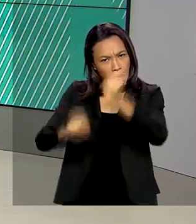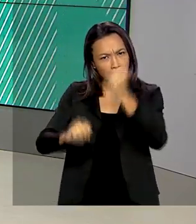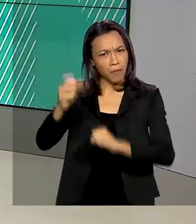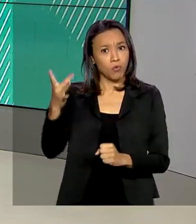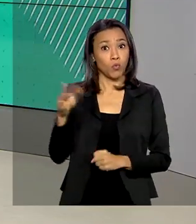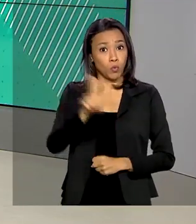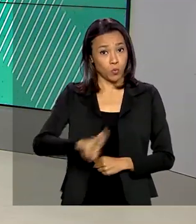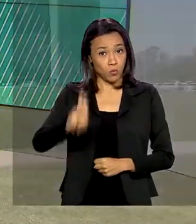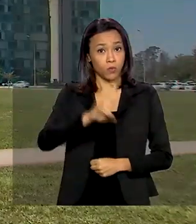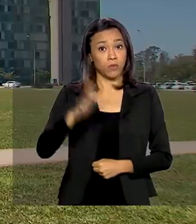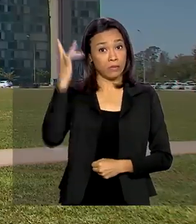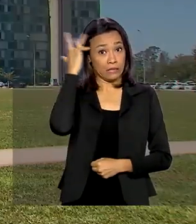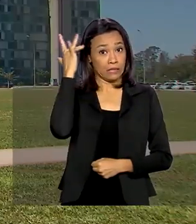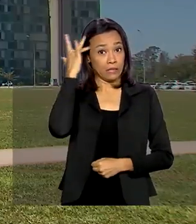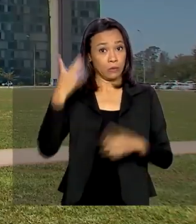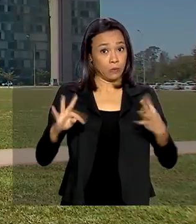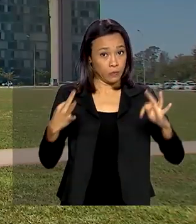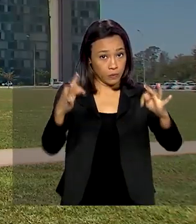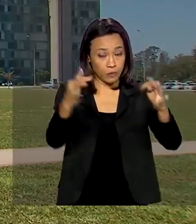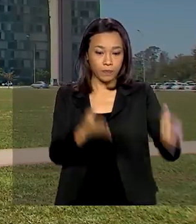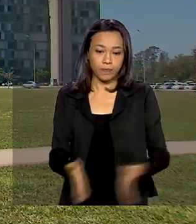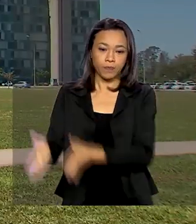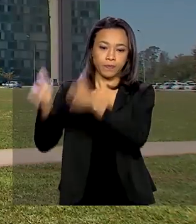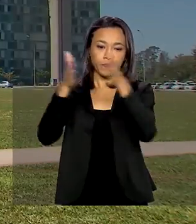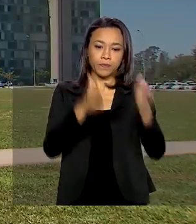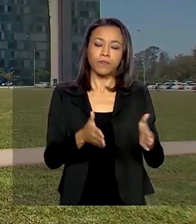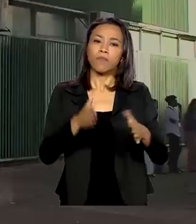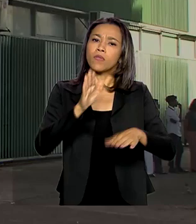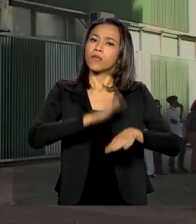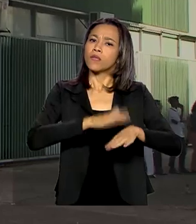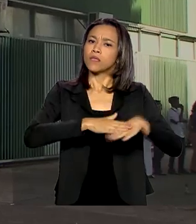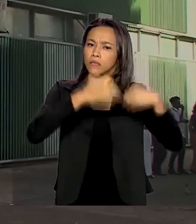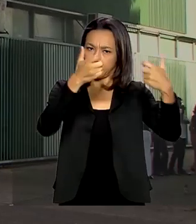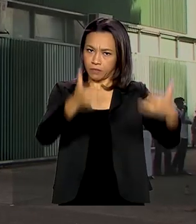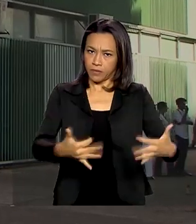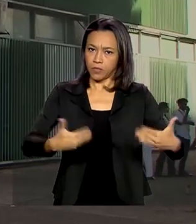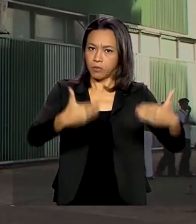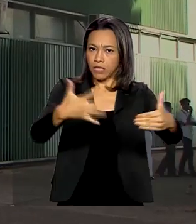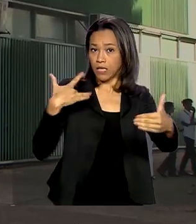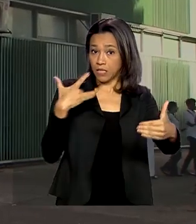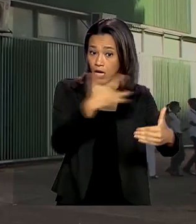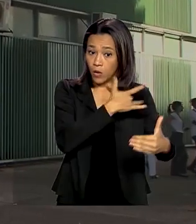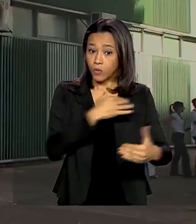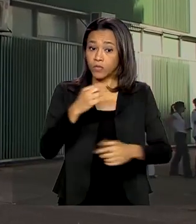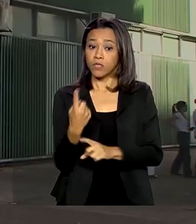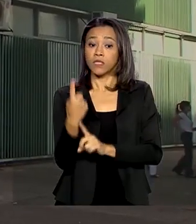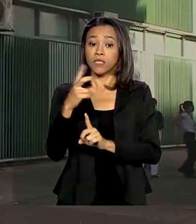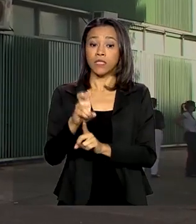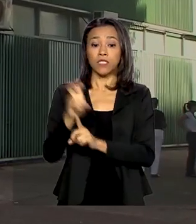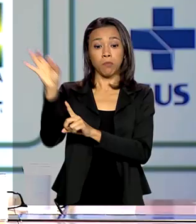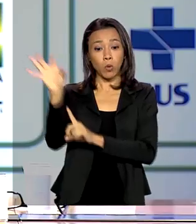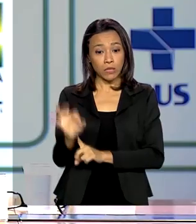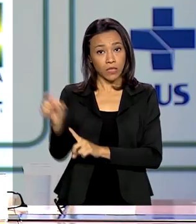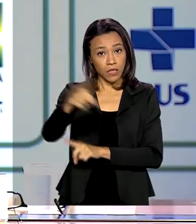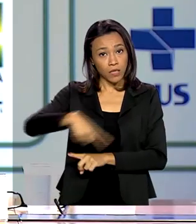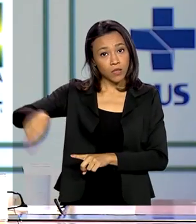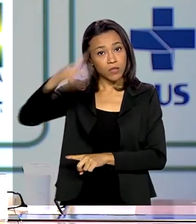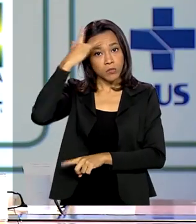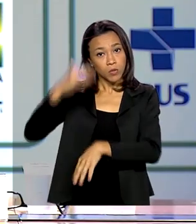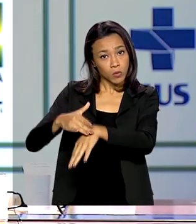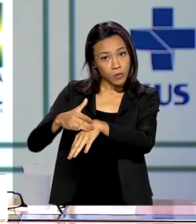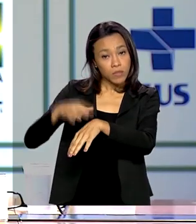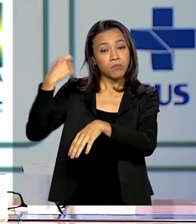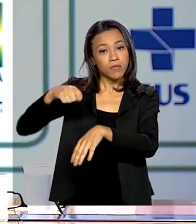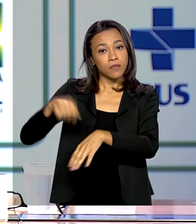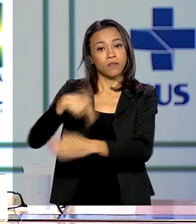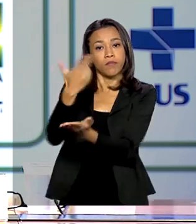ponta. Segundo o Ministério da Saúde, cerca de 15% dos infectados necessitam de internação.